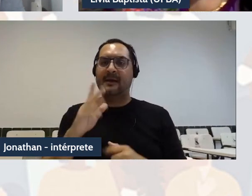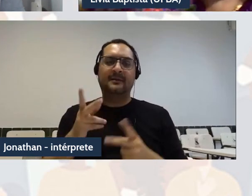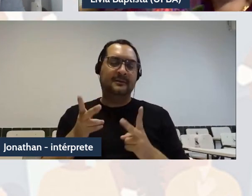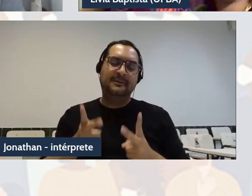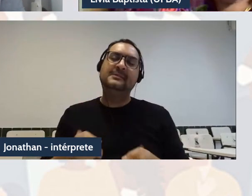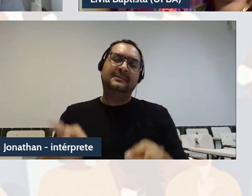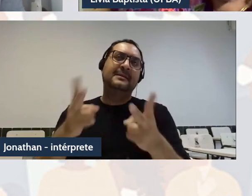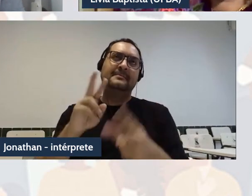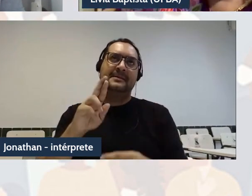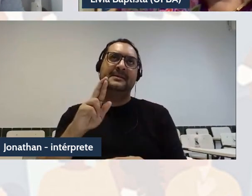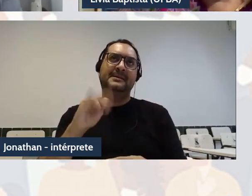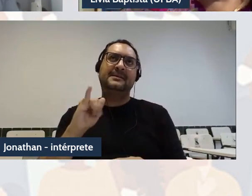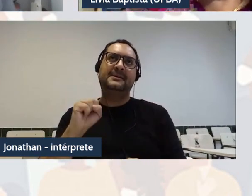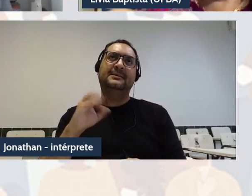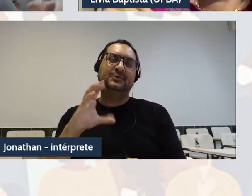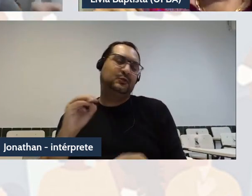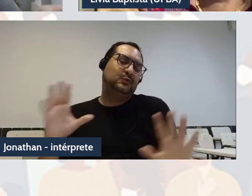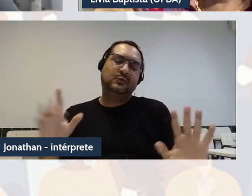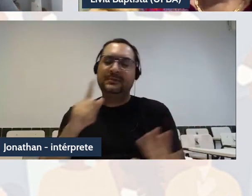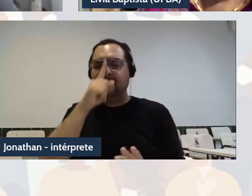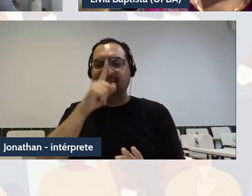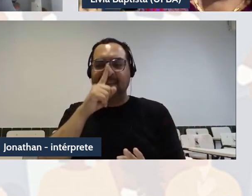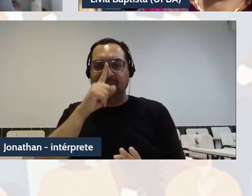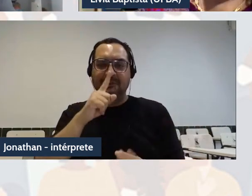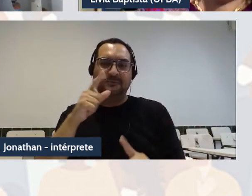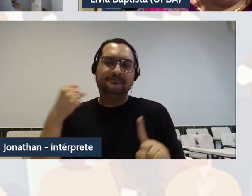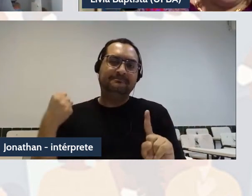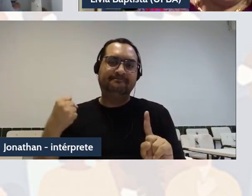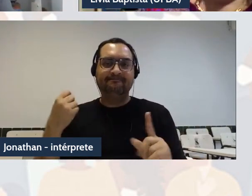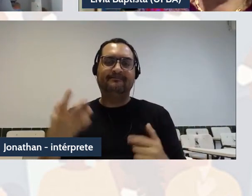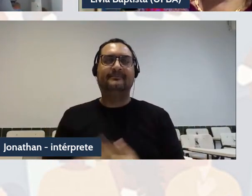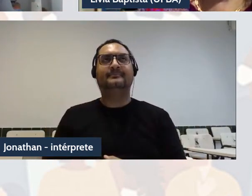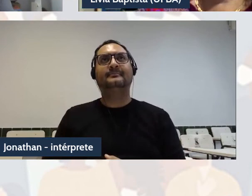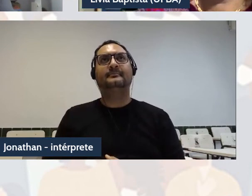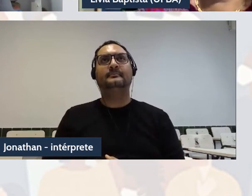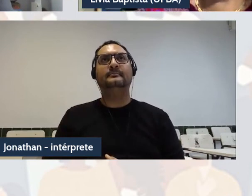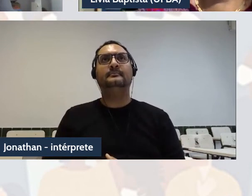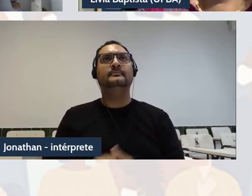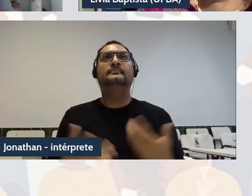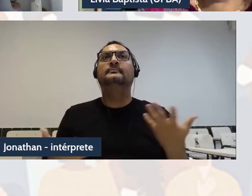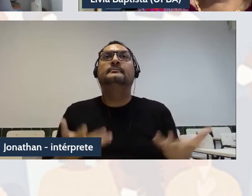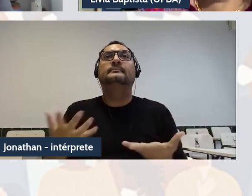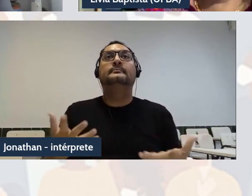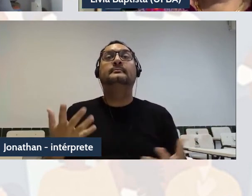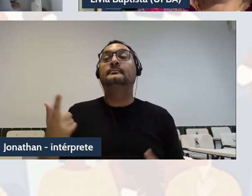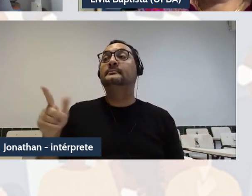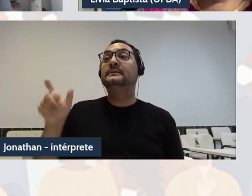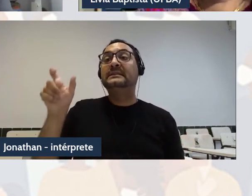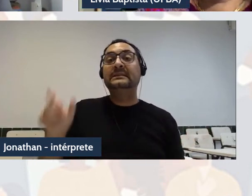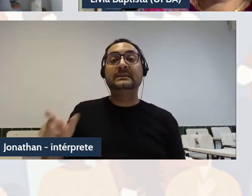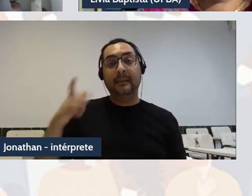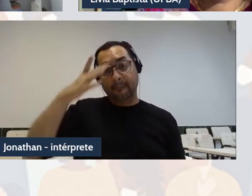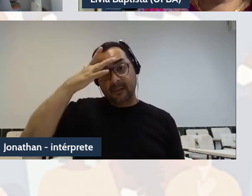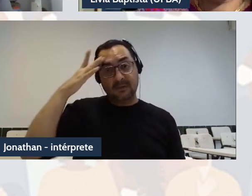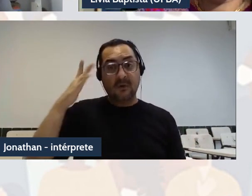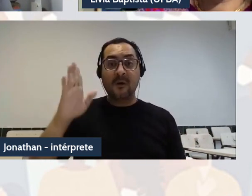esse risco, né, evidentemente, e quem está afinado, quem tem